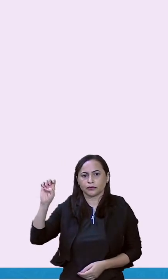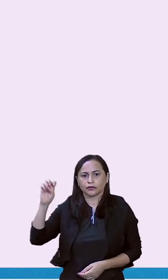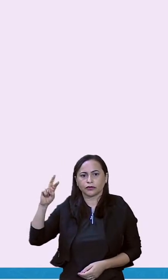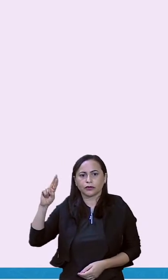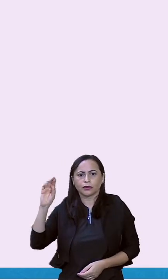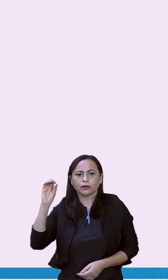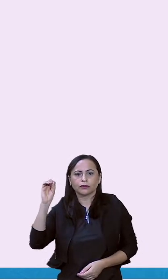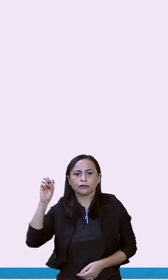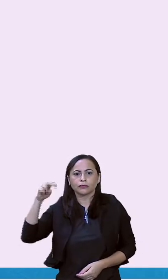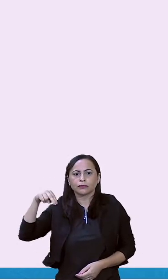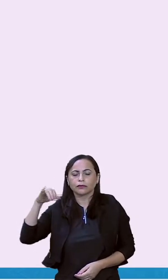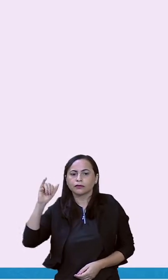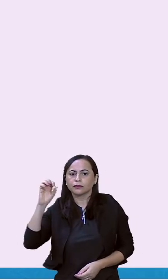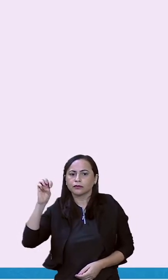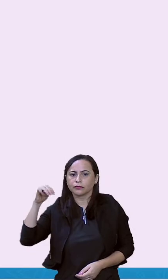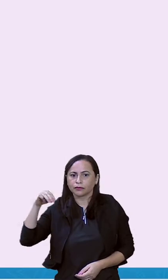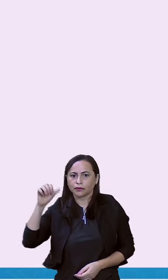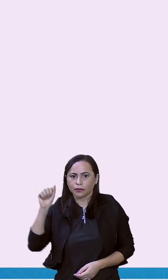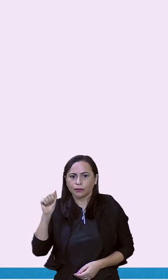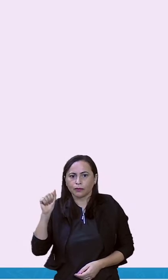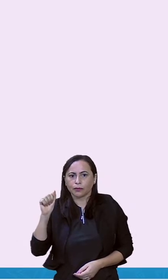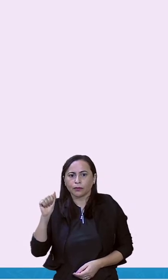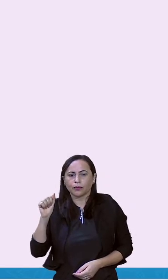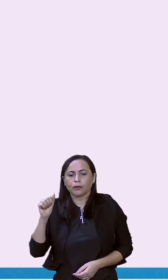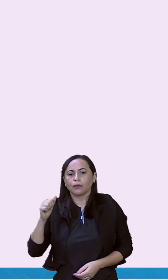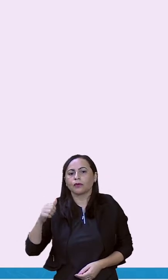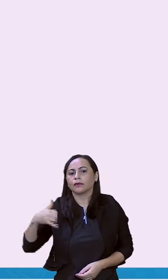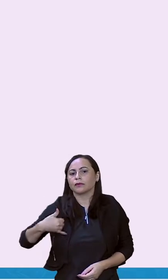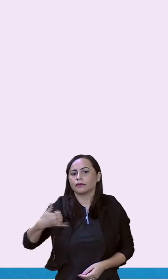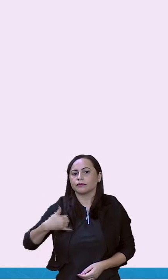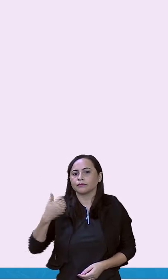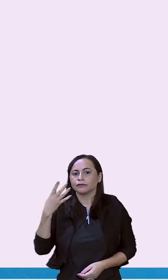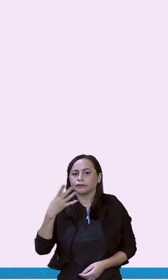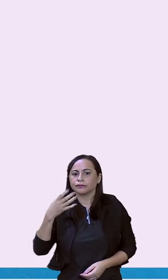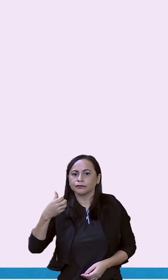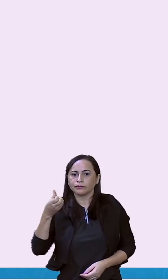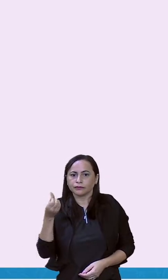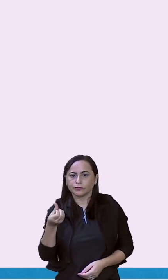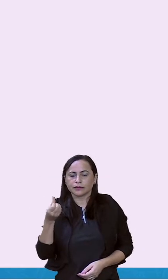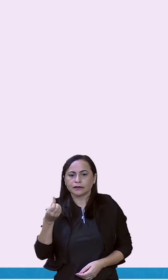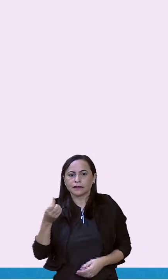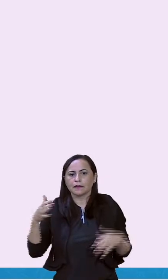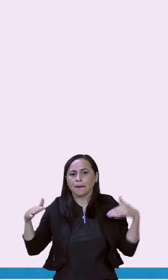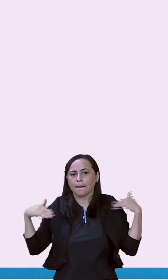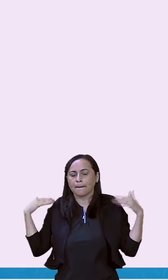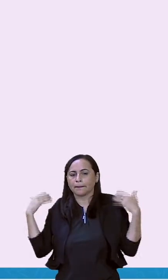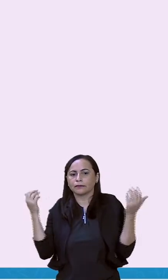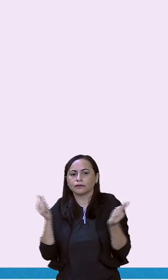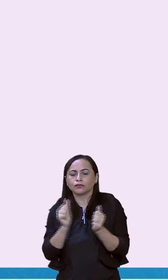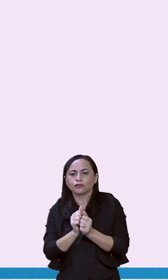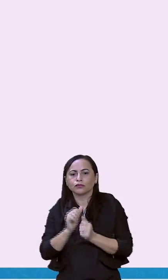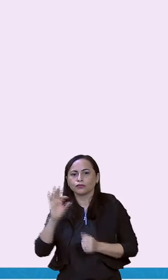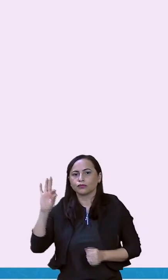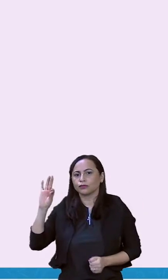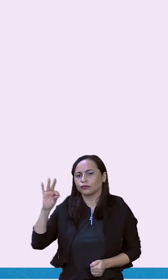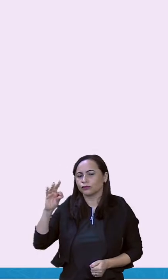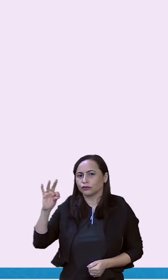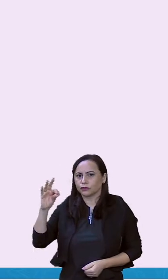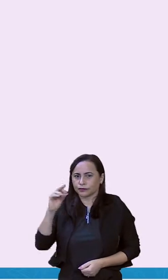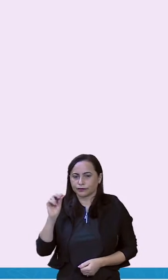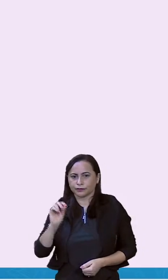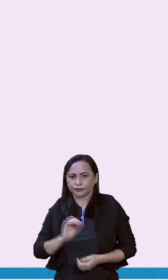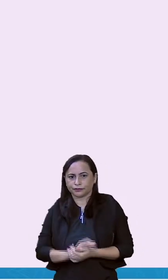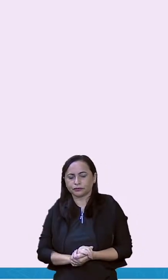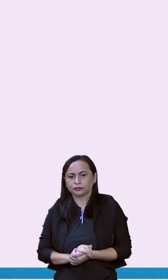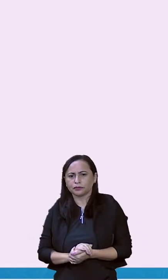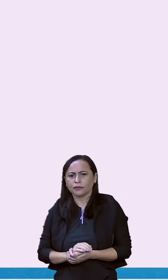O passarinho foi resgatado por Coraci há três meses, logo depois de uma enxurrada. Não tinha